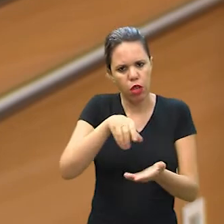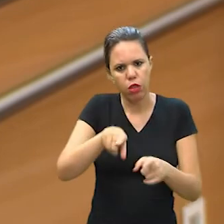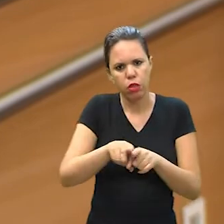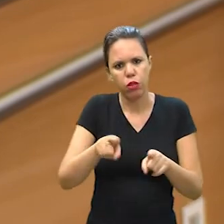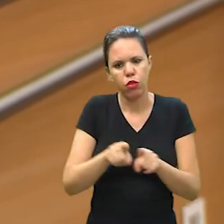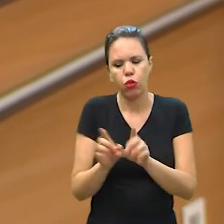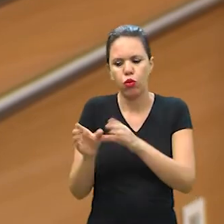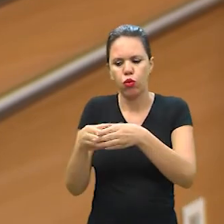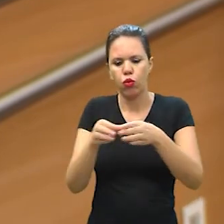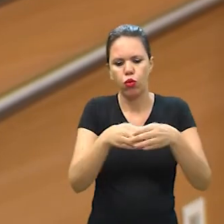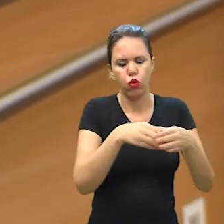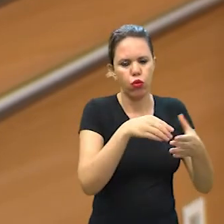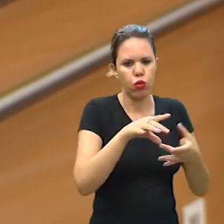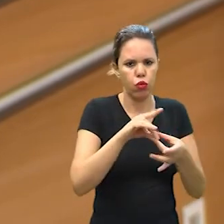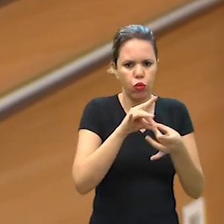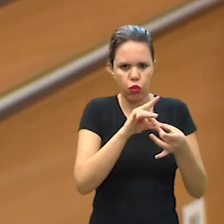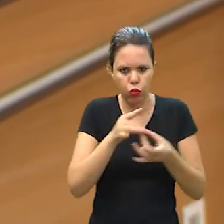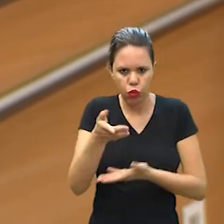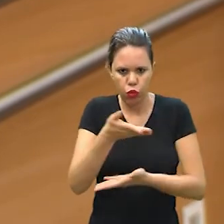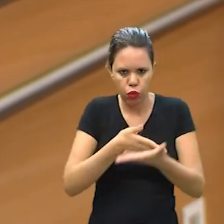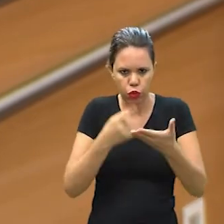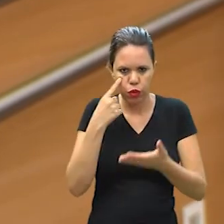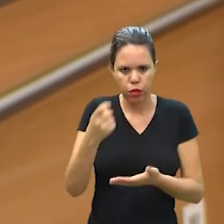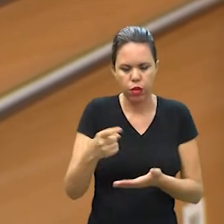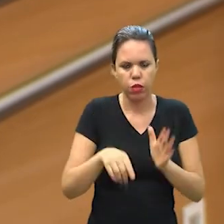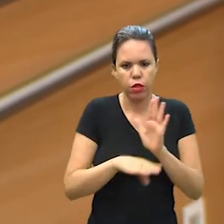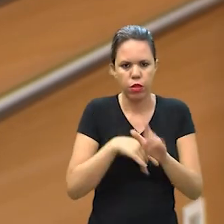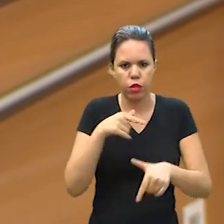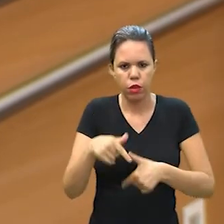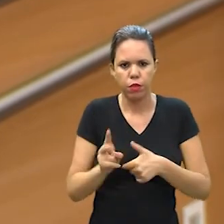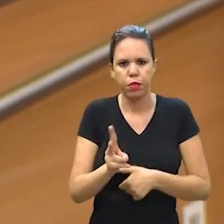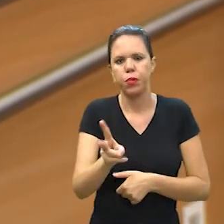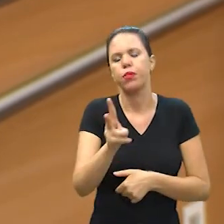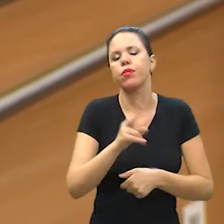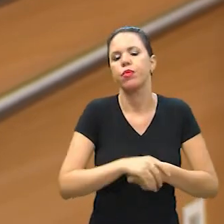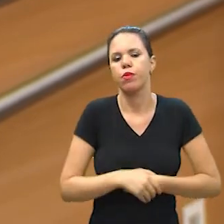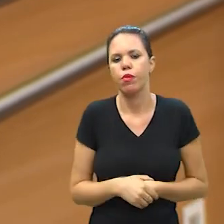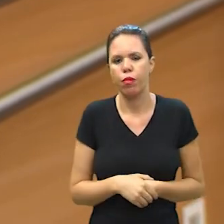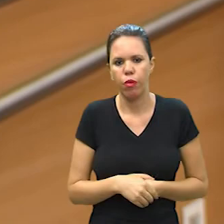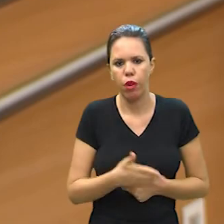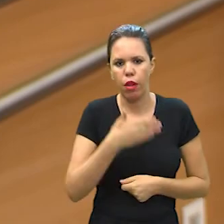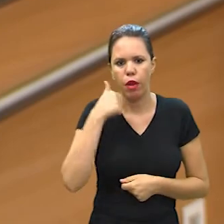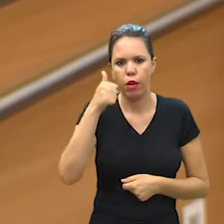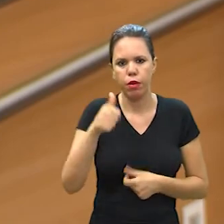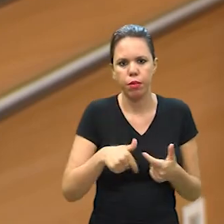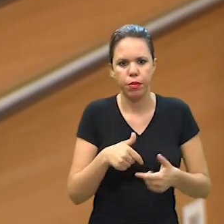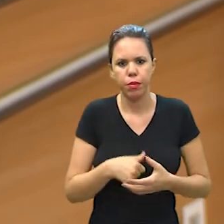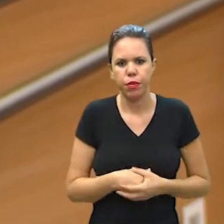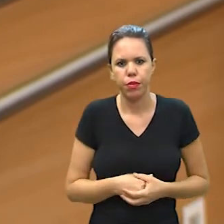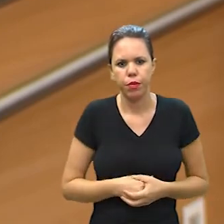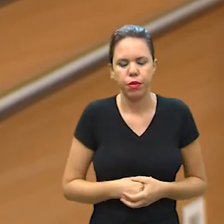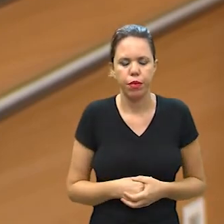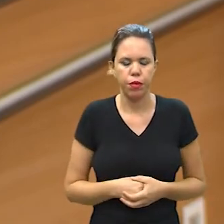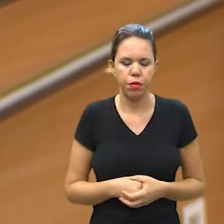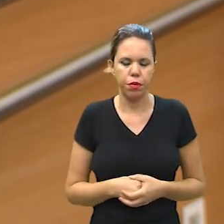os coletivos, vai ser muito interessante a gente dar continuidade e melhorar esse trabalho.